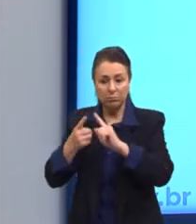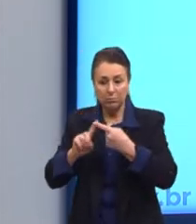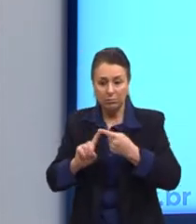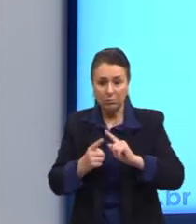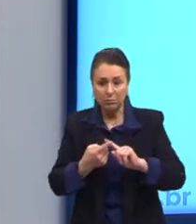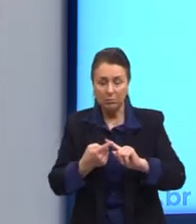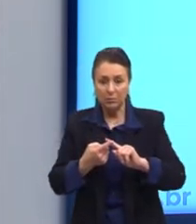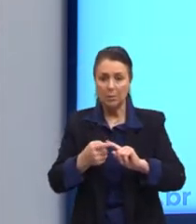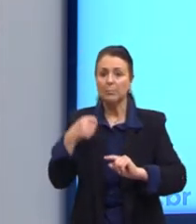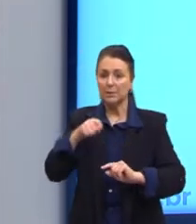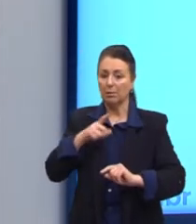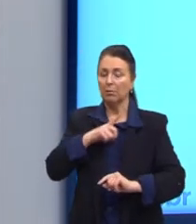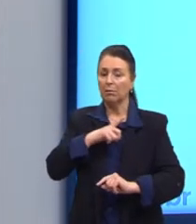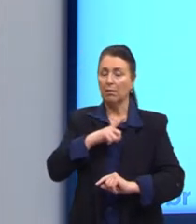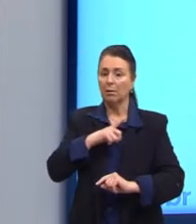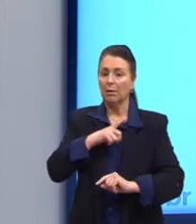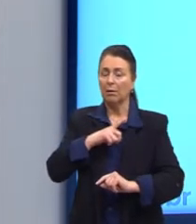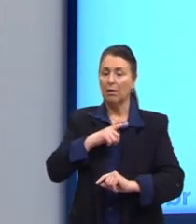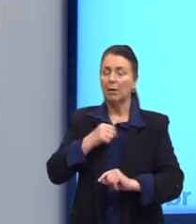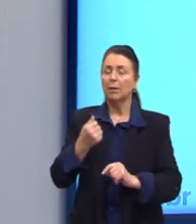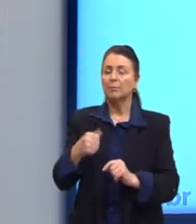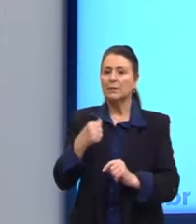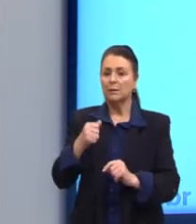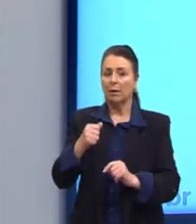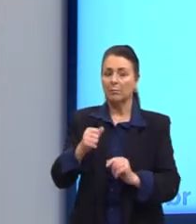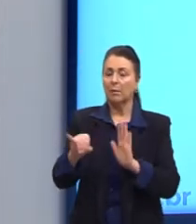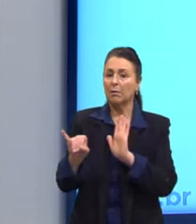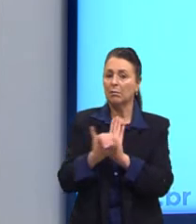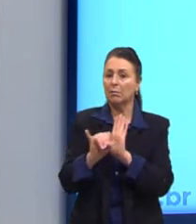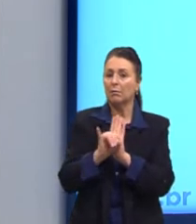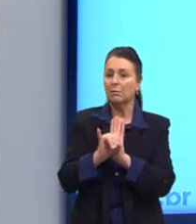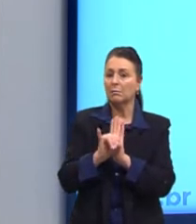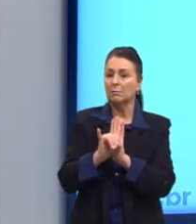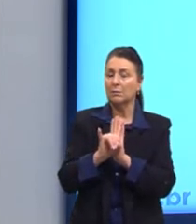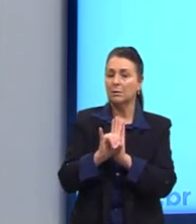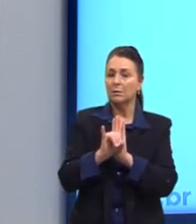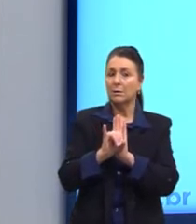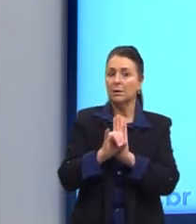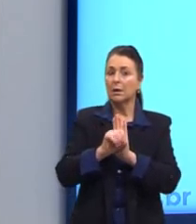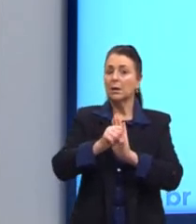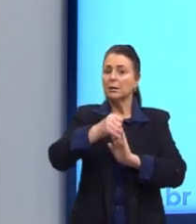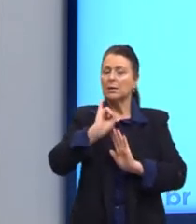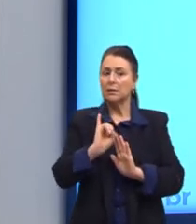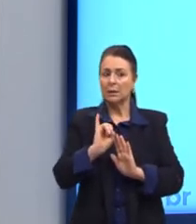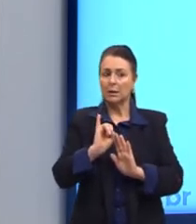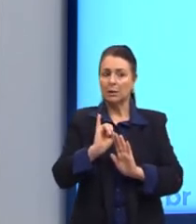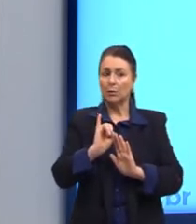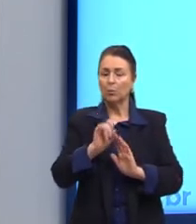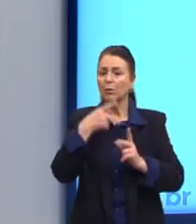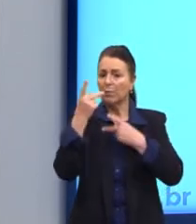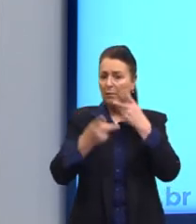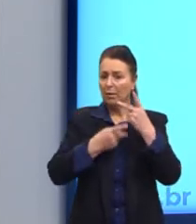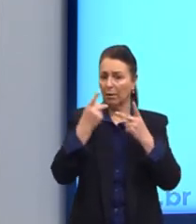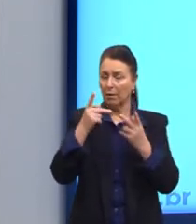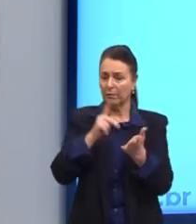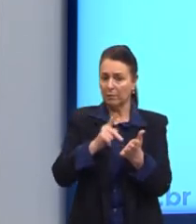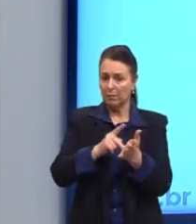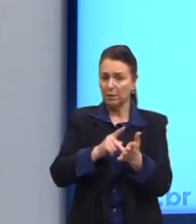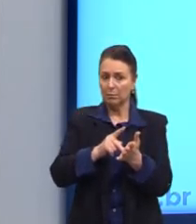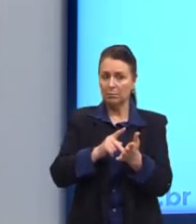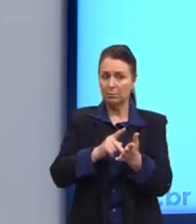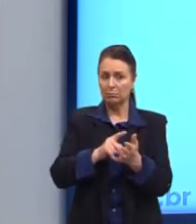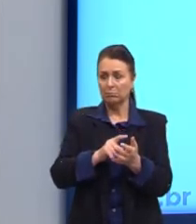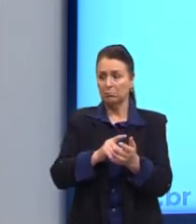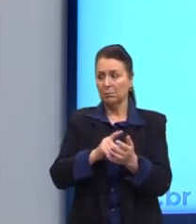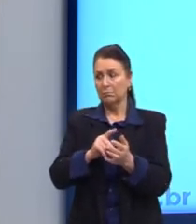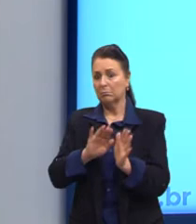errados. Por exemplo, princípio de identidade. Se o enunciado é verdadeiro, é verdadeiro. Não pode ser falso. Ou